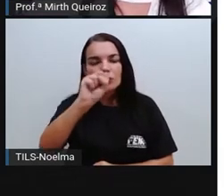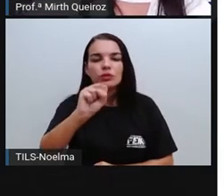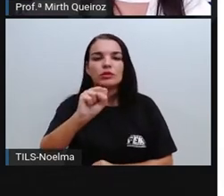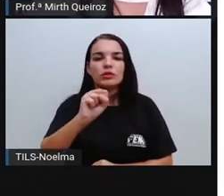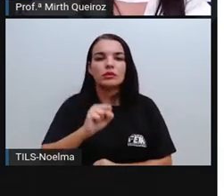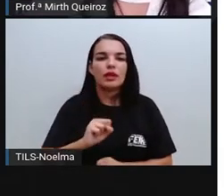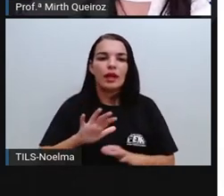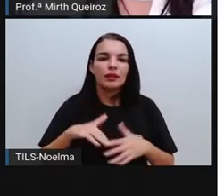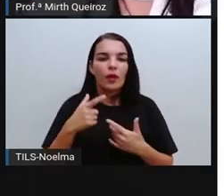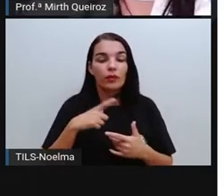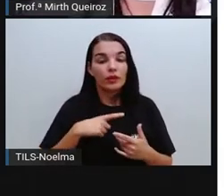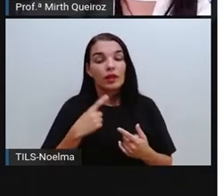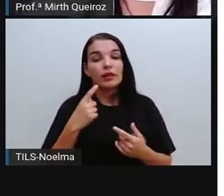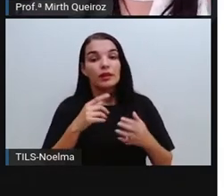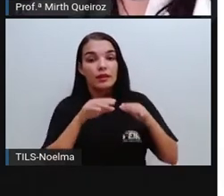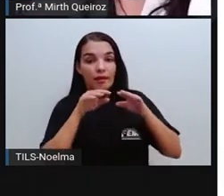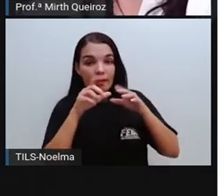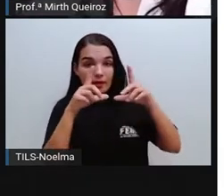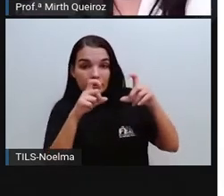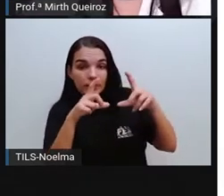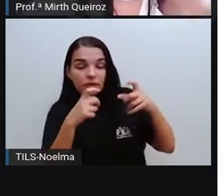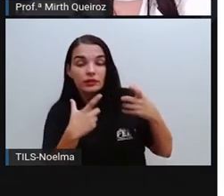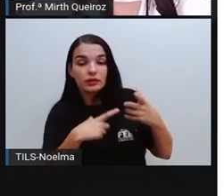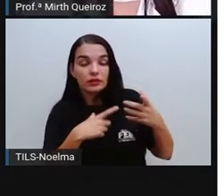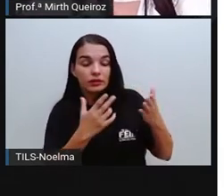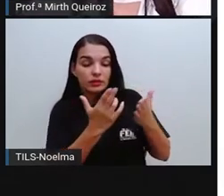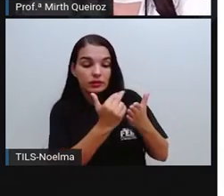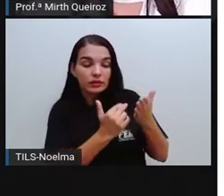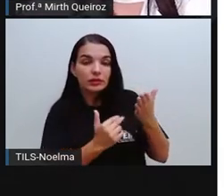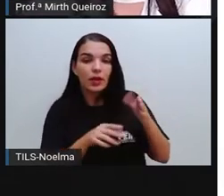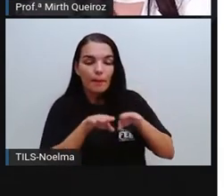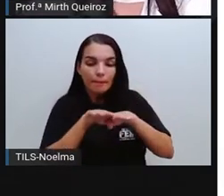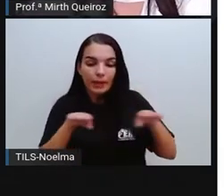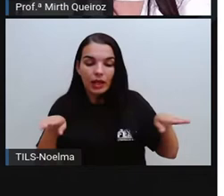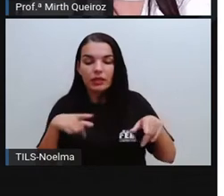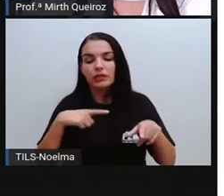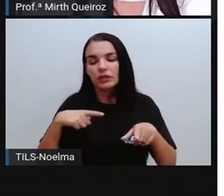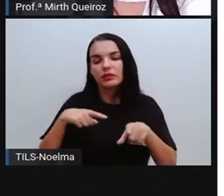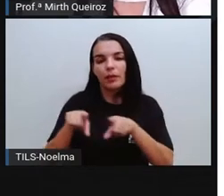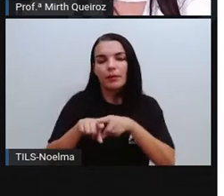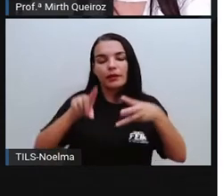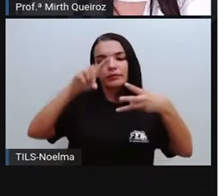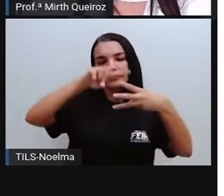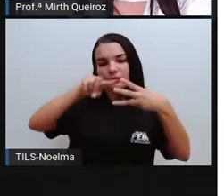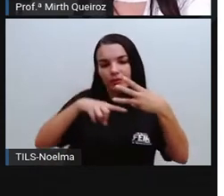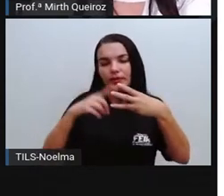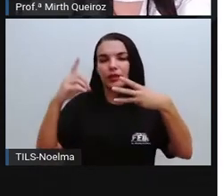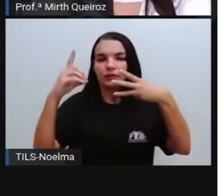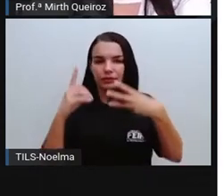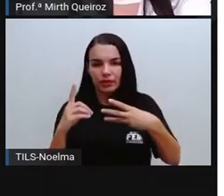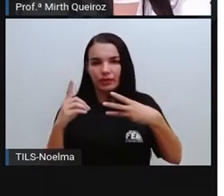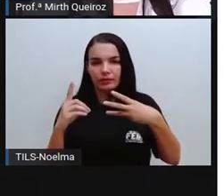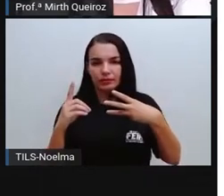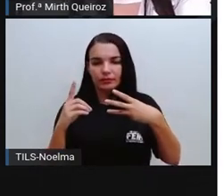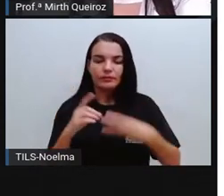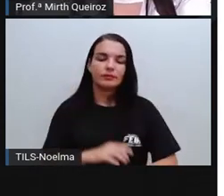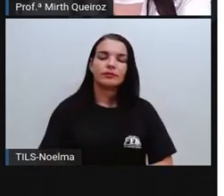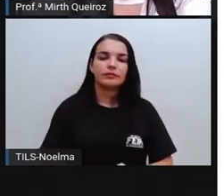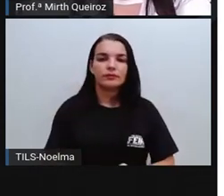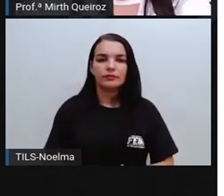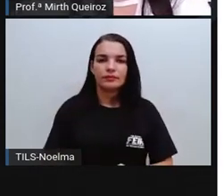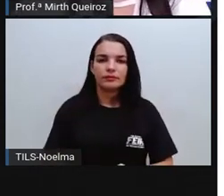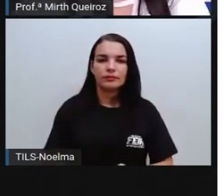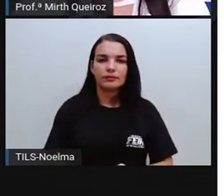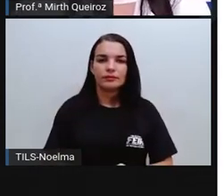exemplos de figuras planas e nós temos exemplos também de figuras espaciais ou também chamadas de